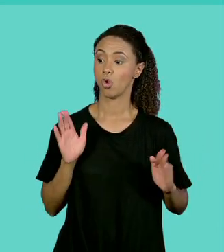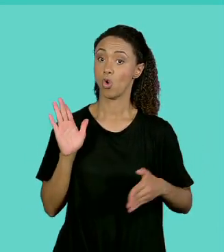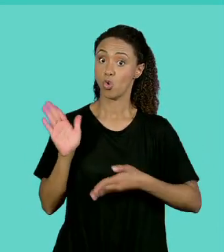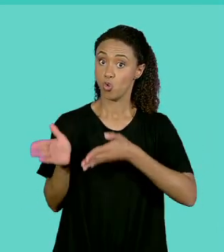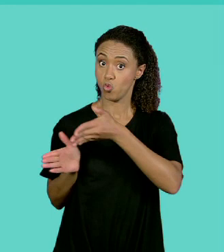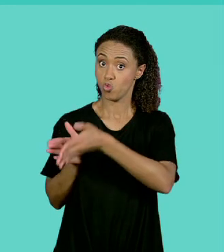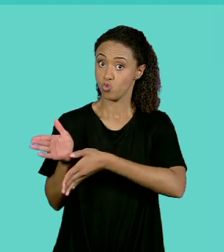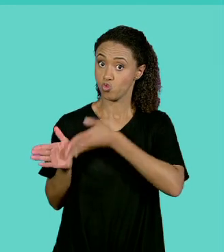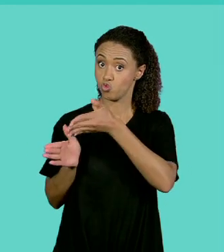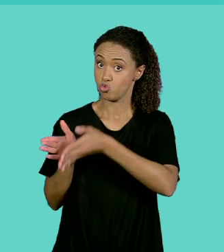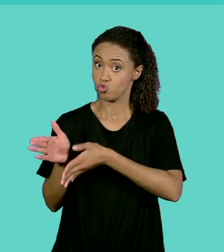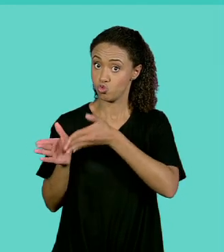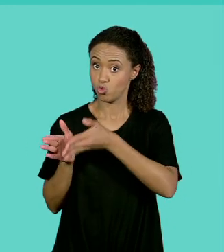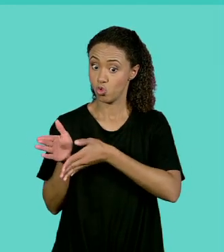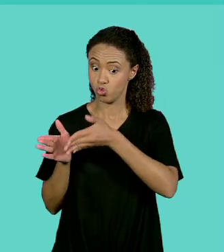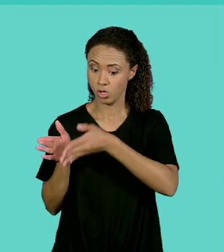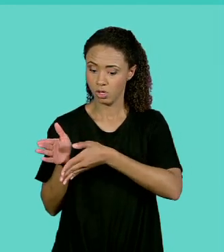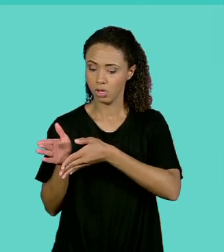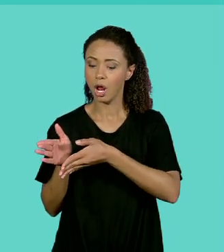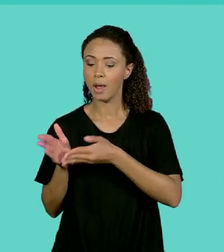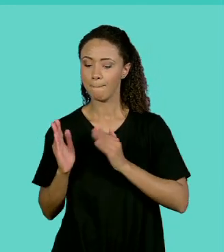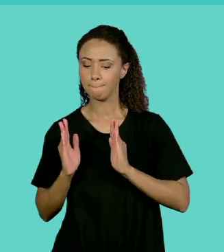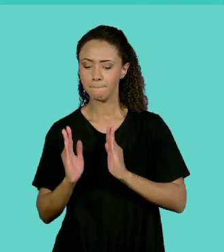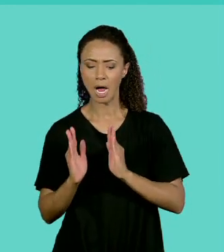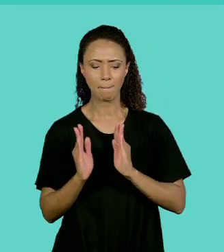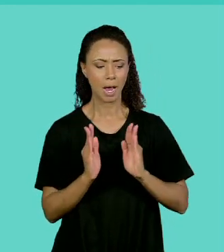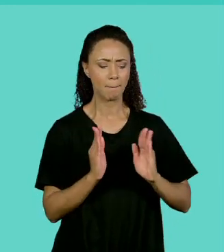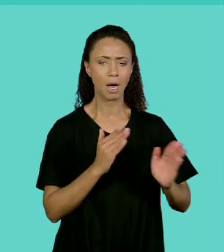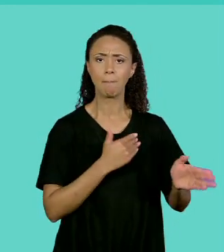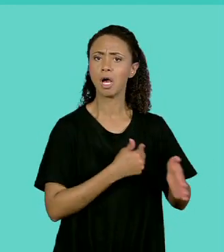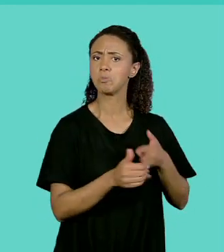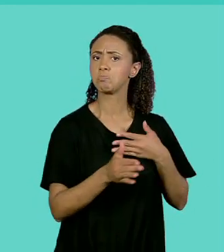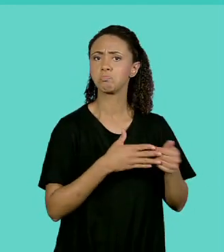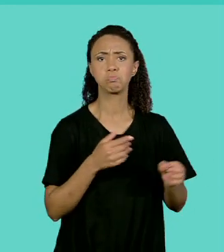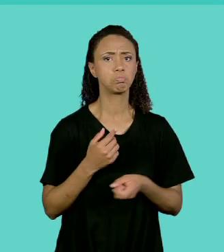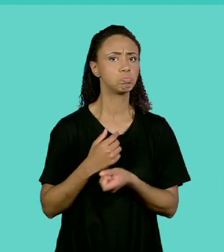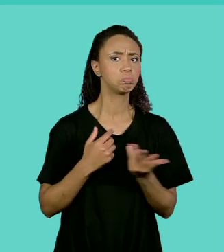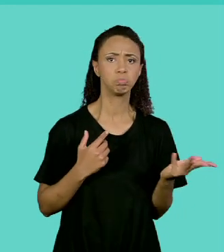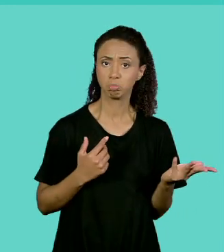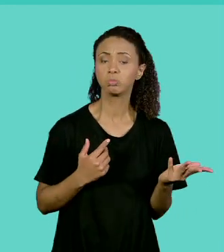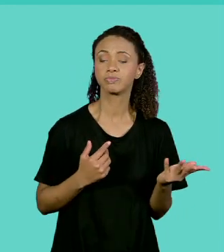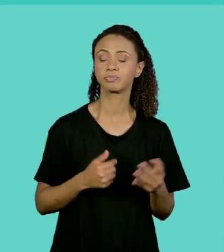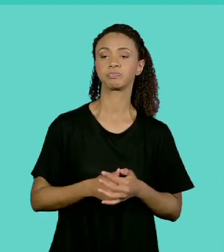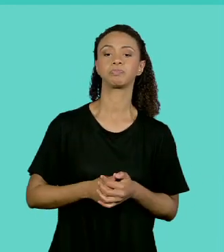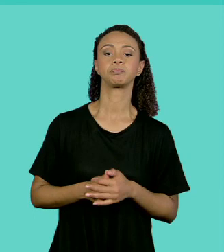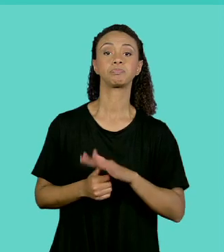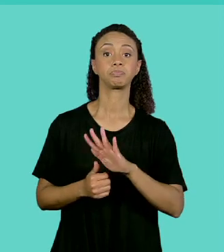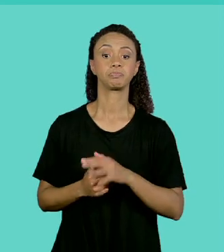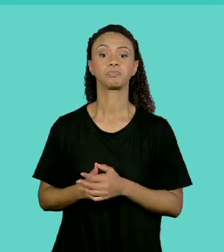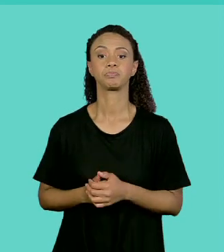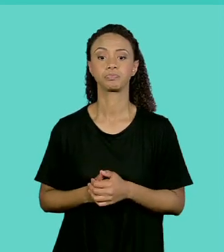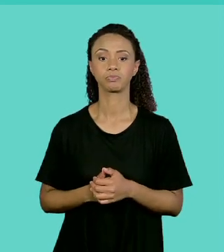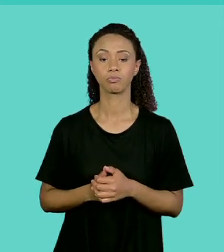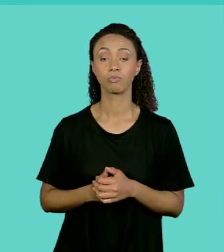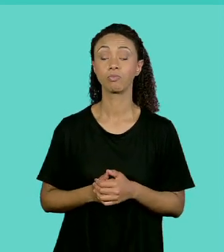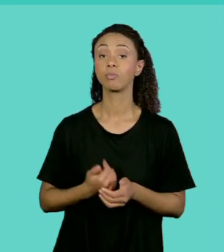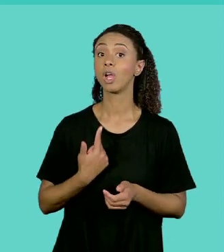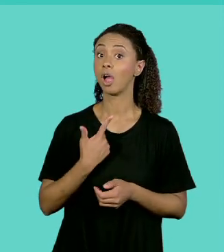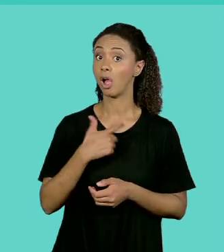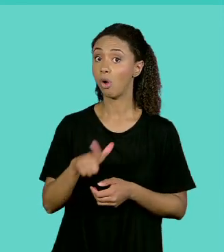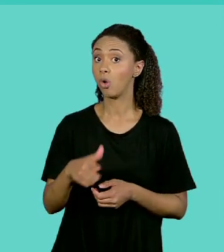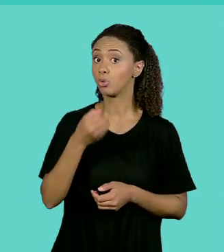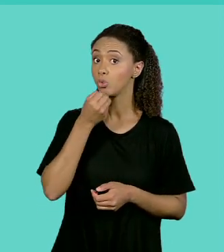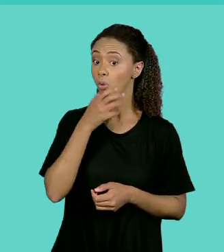trabalhar com o número de vagões que eu precisar. Uma outra característica desses